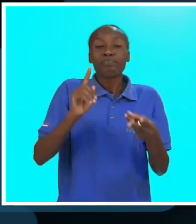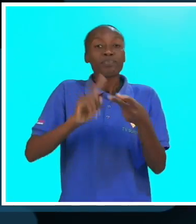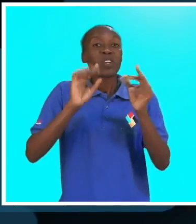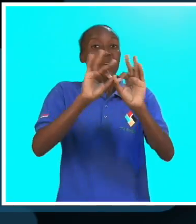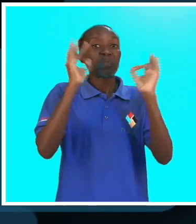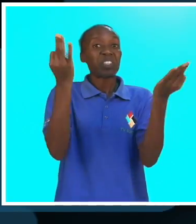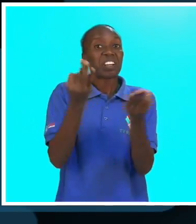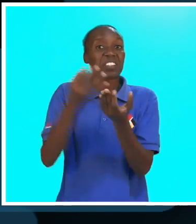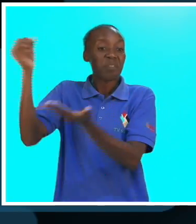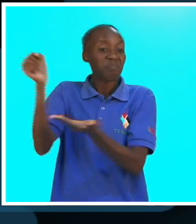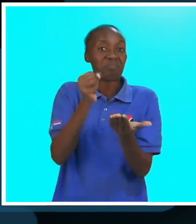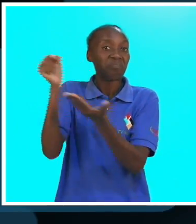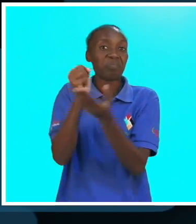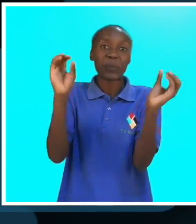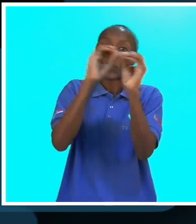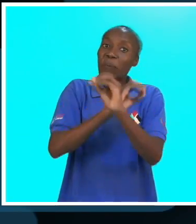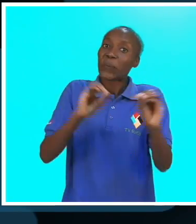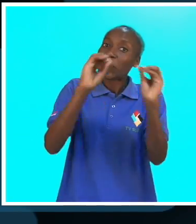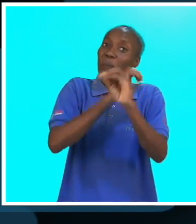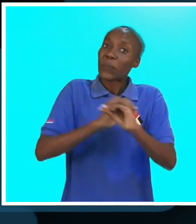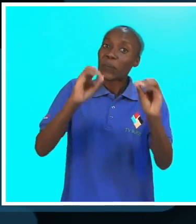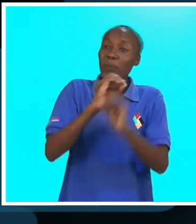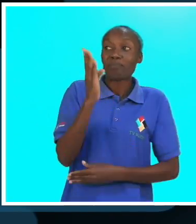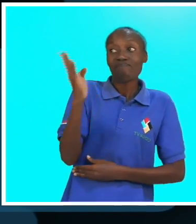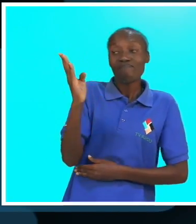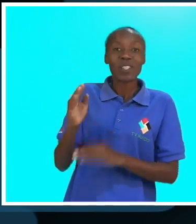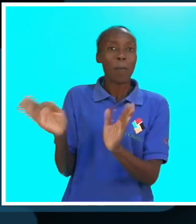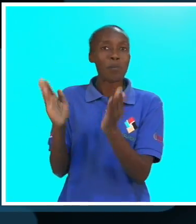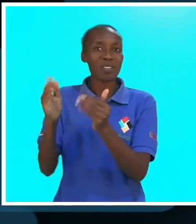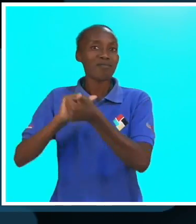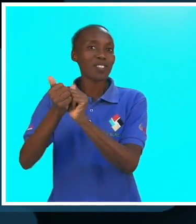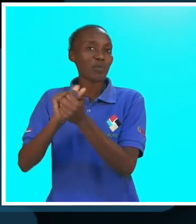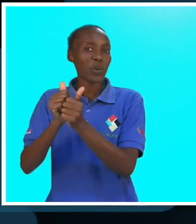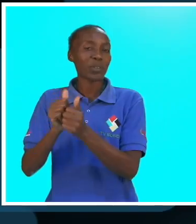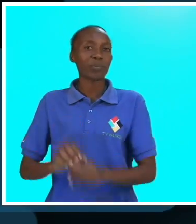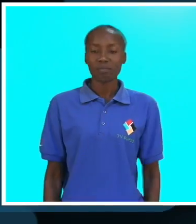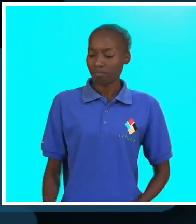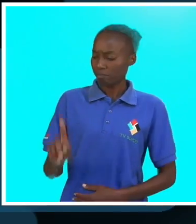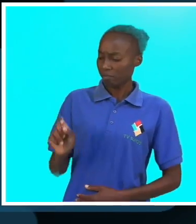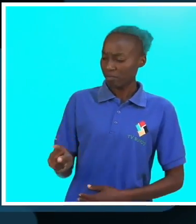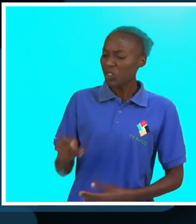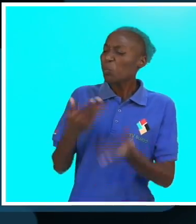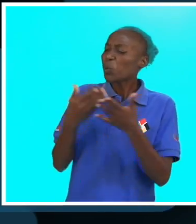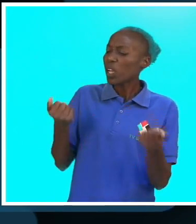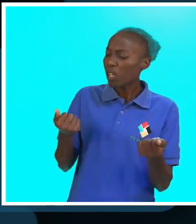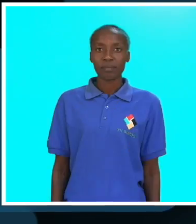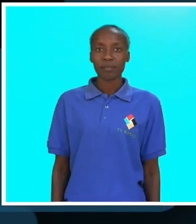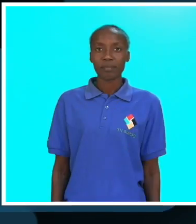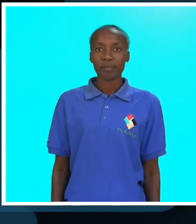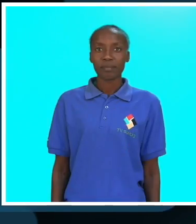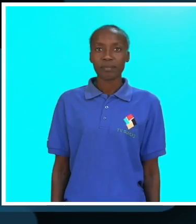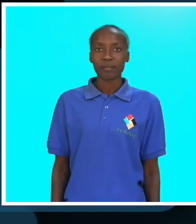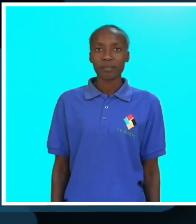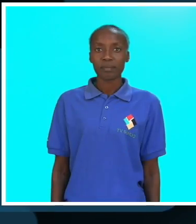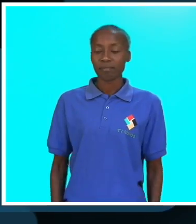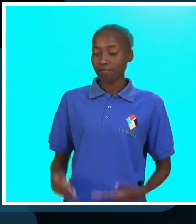A federação já não recebe dinheiro do fundo de promoção desportiva. E quais são as razões? São